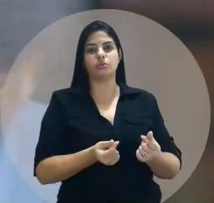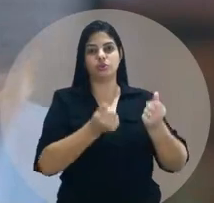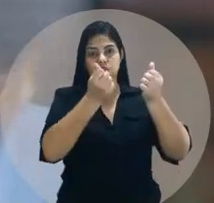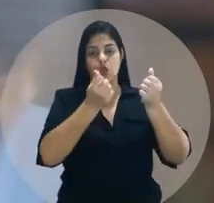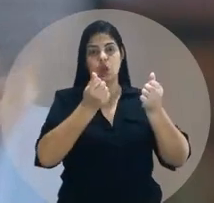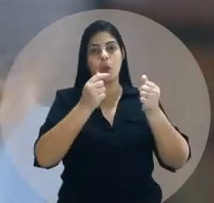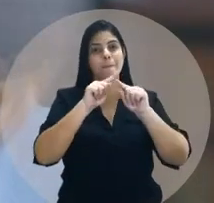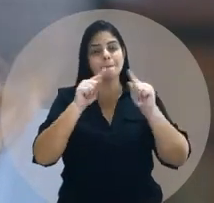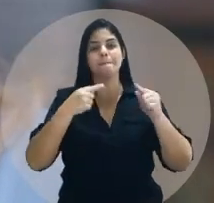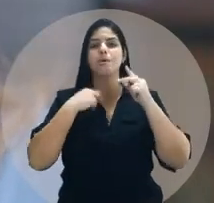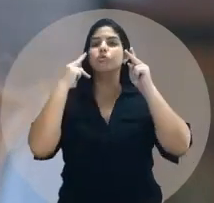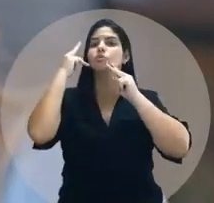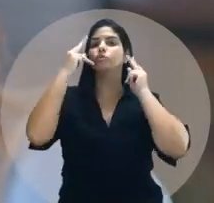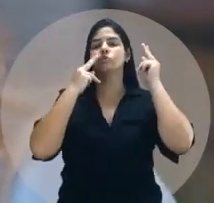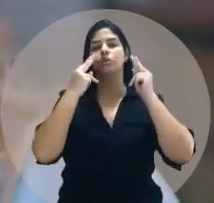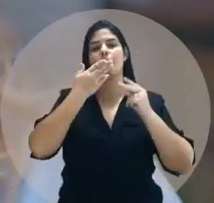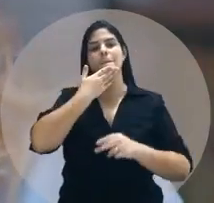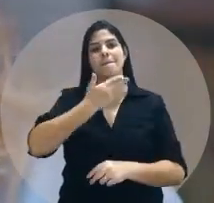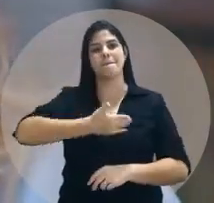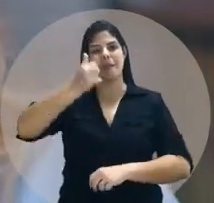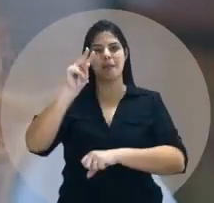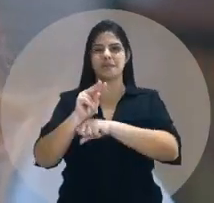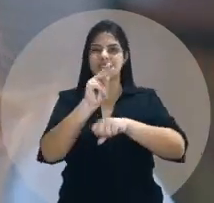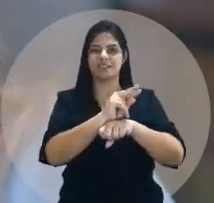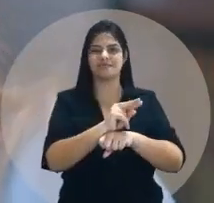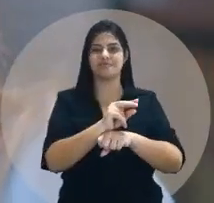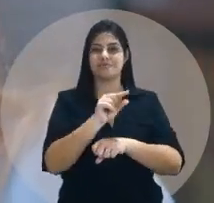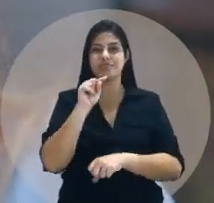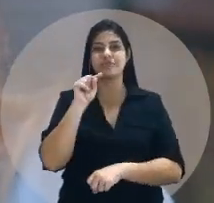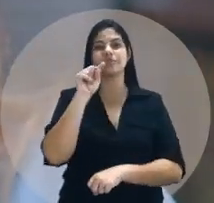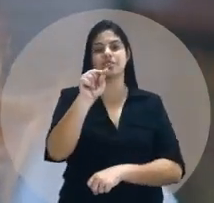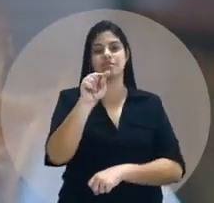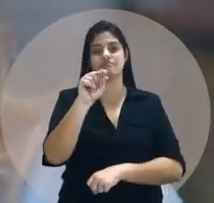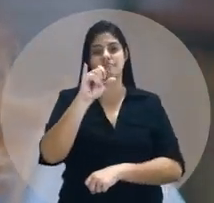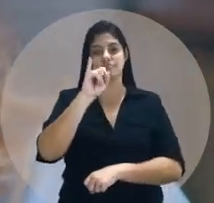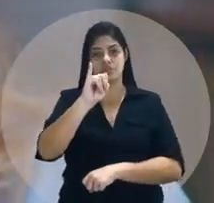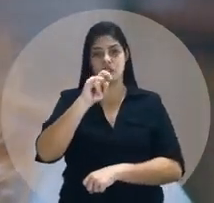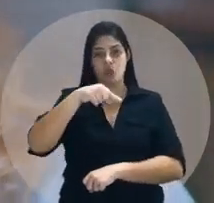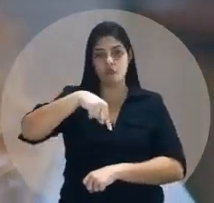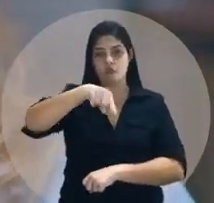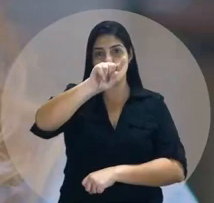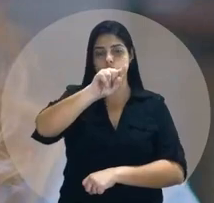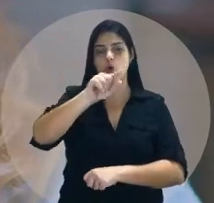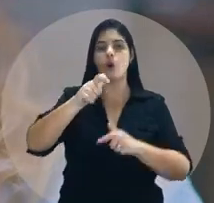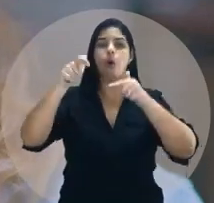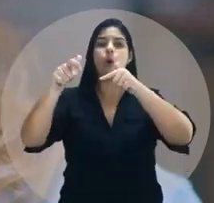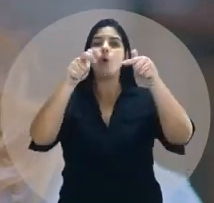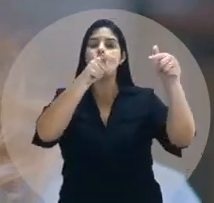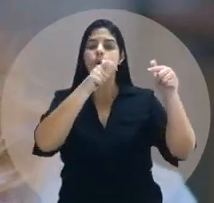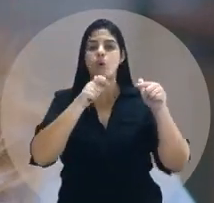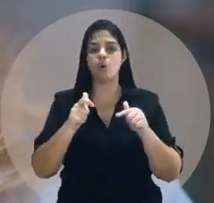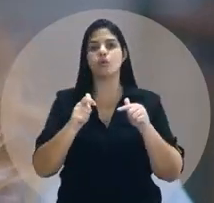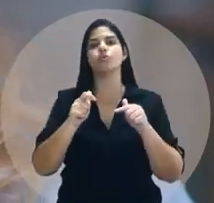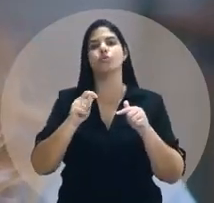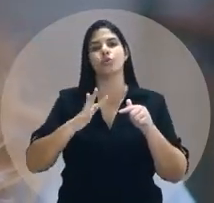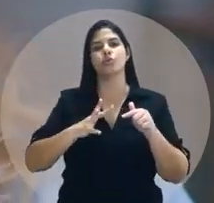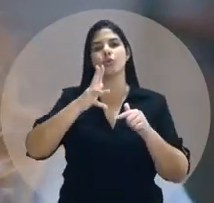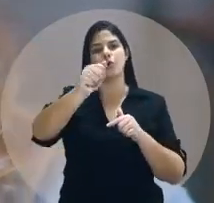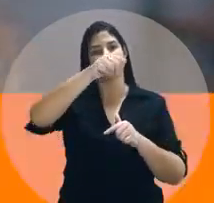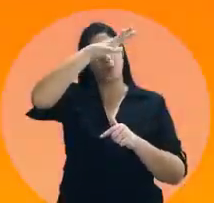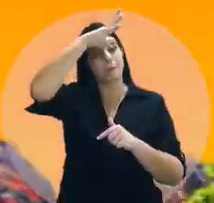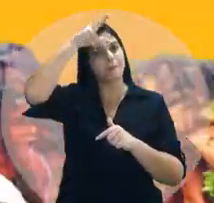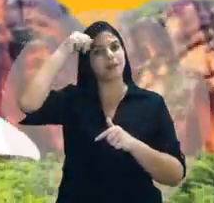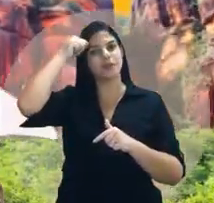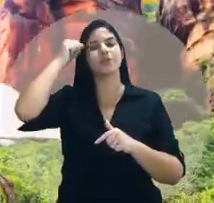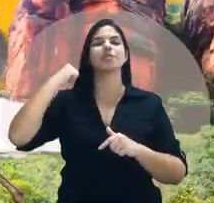Meu sonho é ser a melhor proteção para você. Seja quem você for e onde quer que você esteja, por todo o